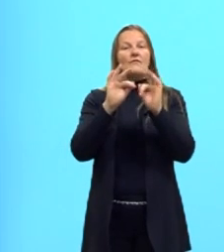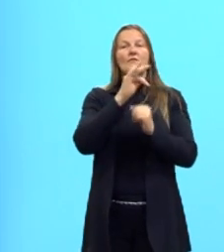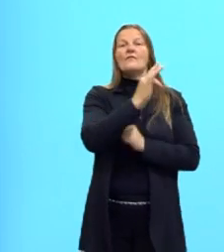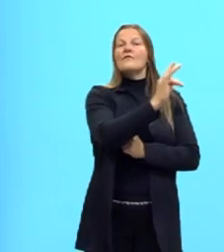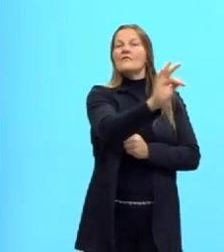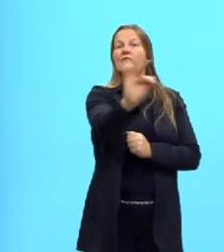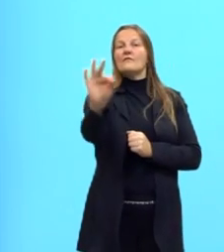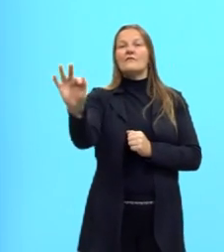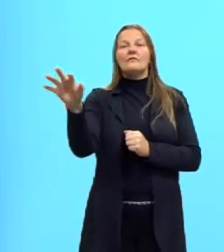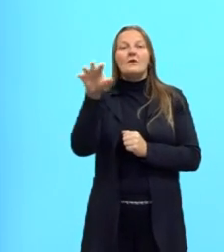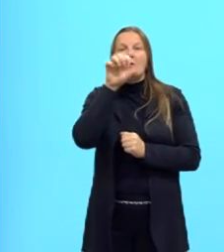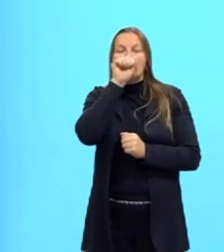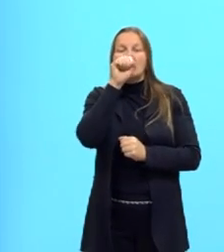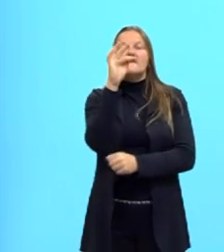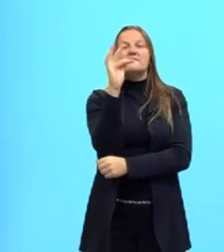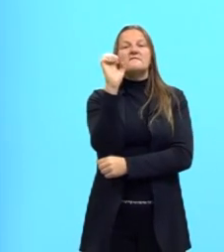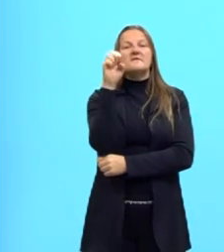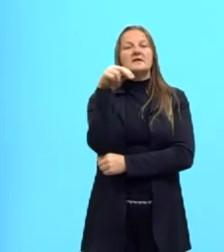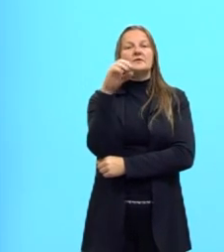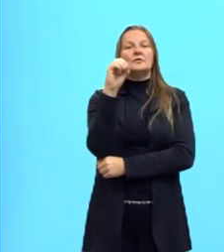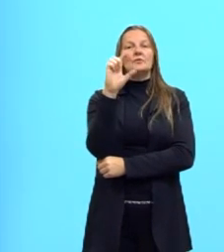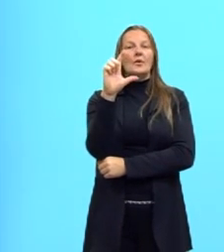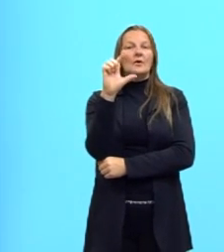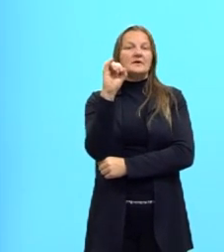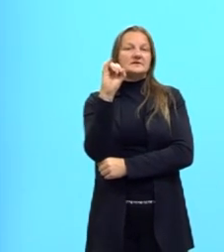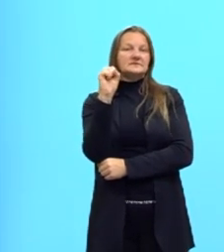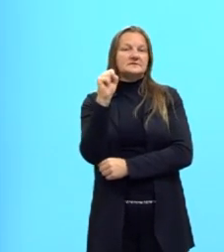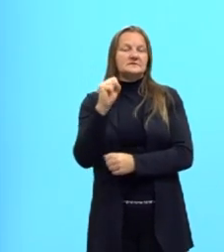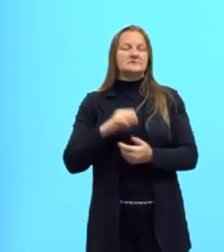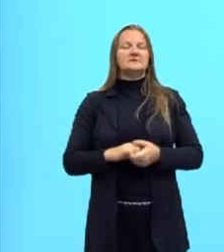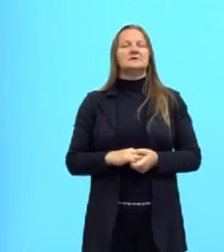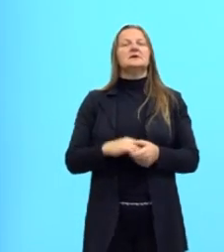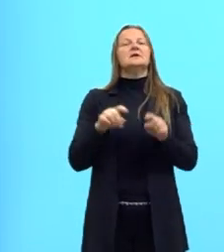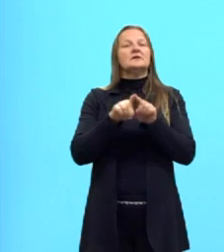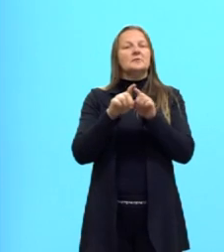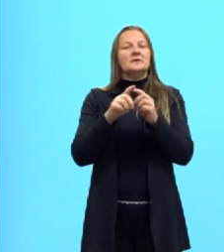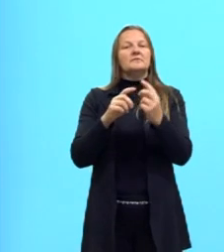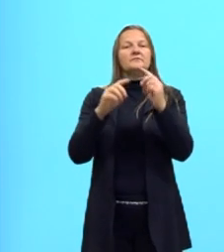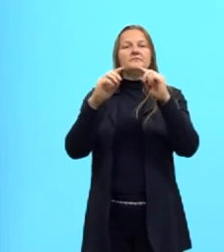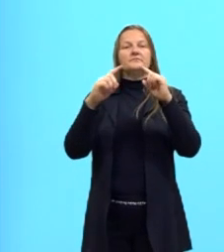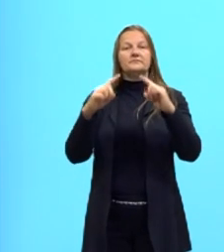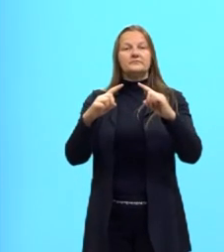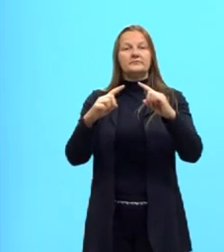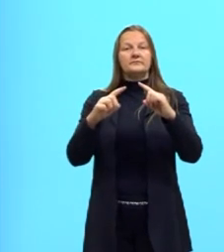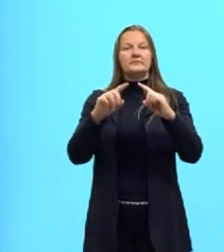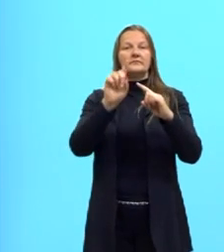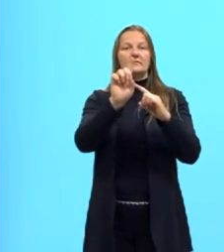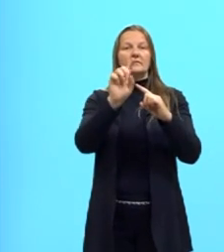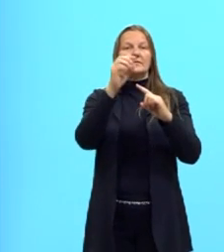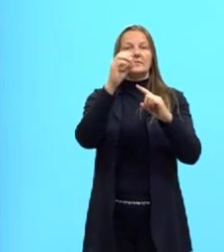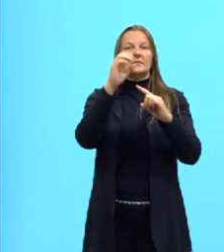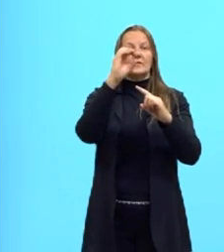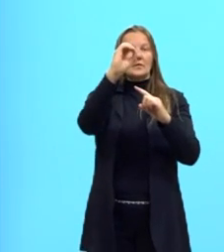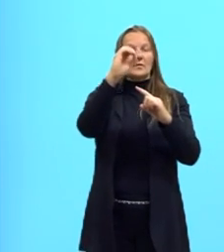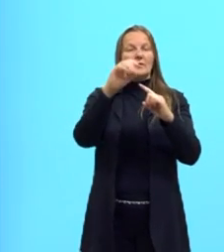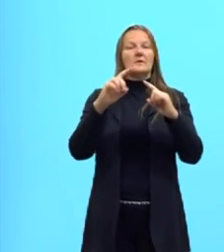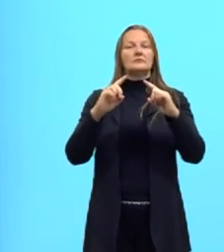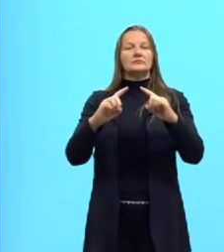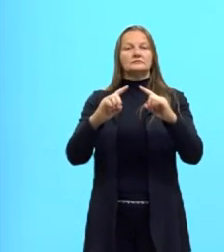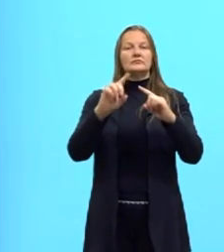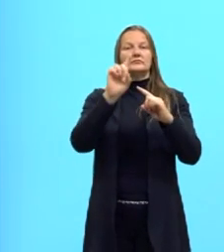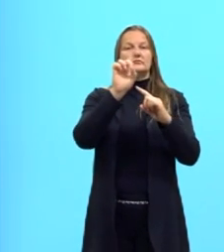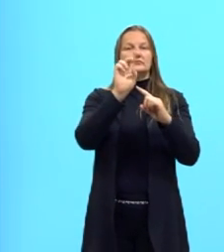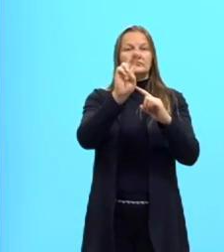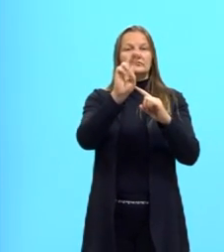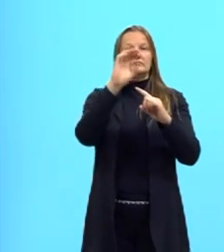no mesmo carbono que tem o grupo funcional da cetona e dos aldeídos. Então, esses dois grupos juntos ligados no mesmo carbono,